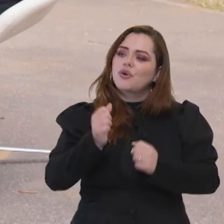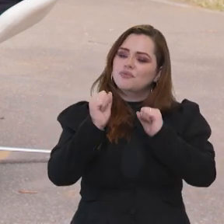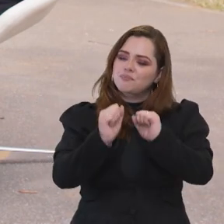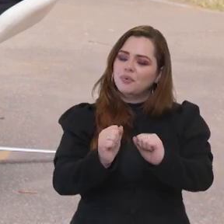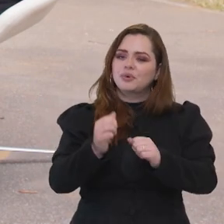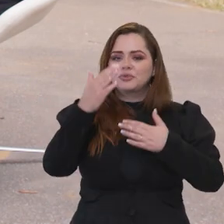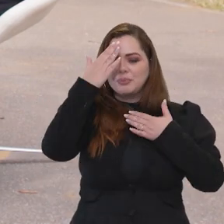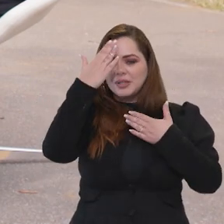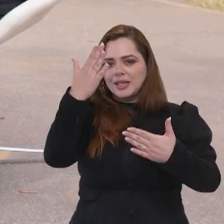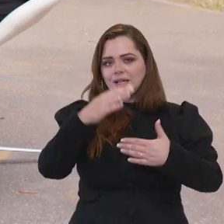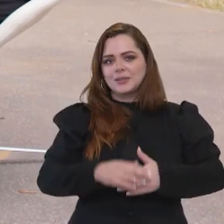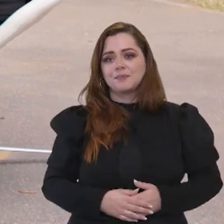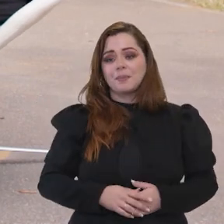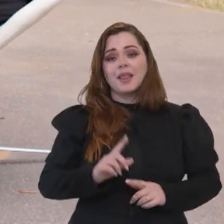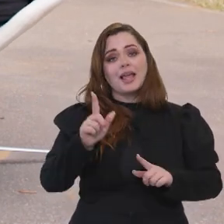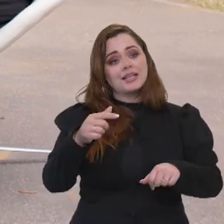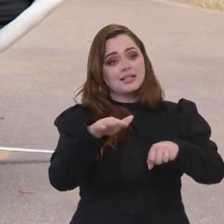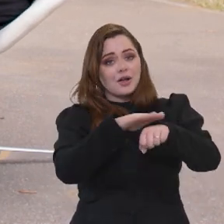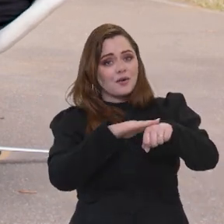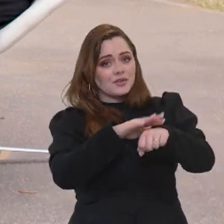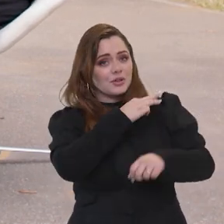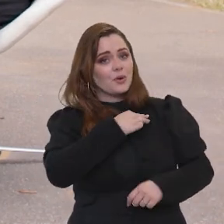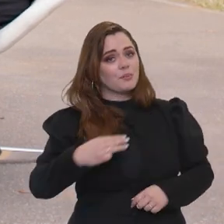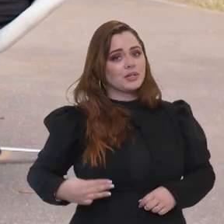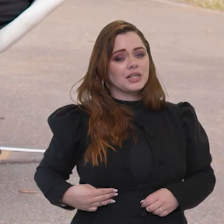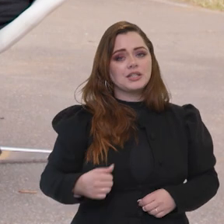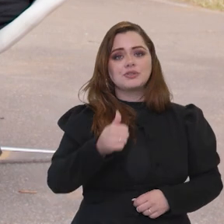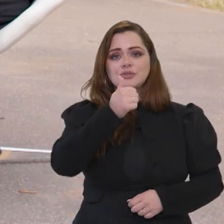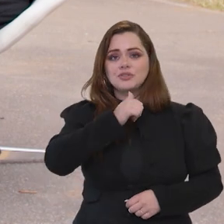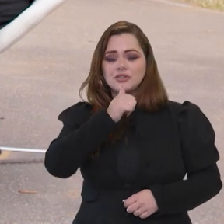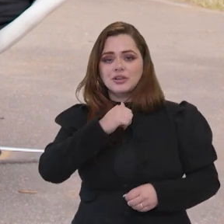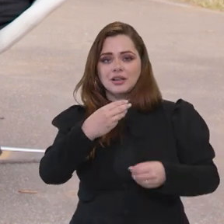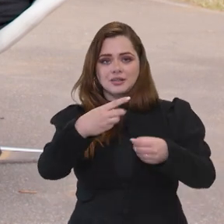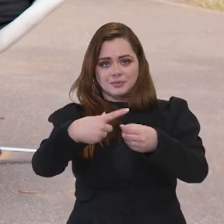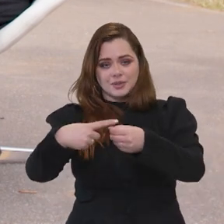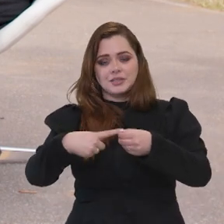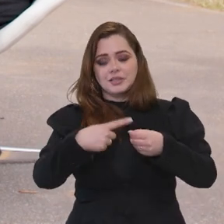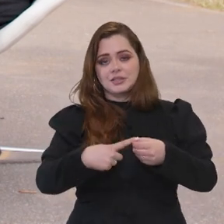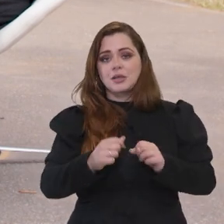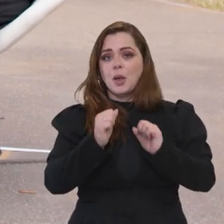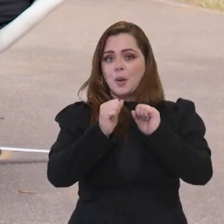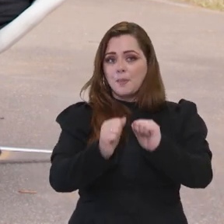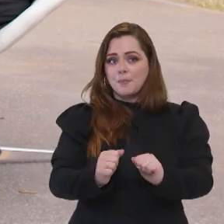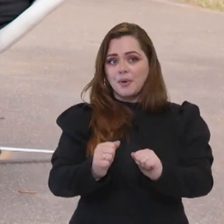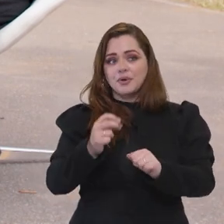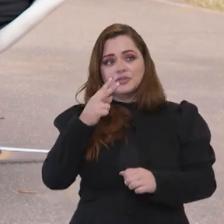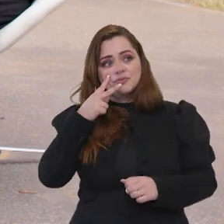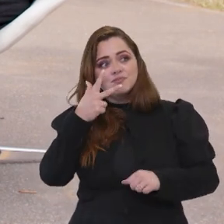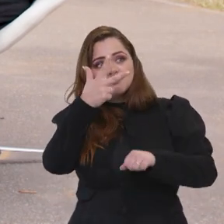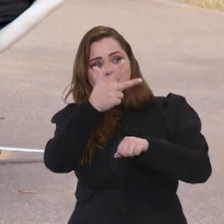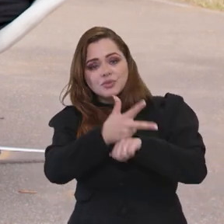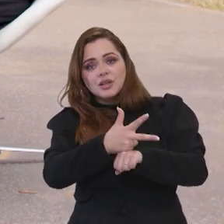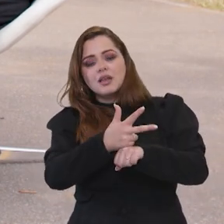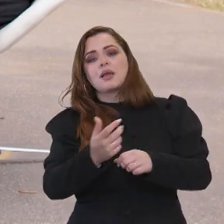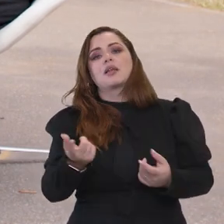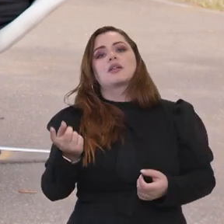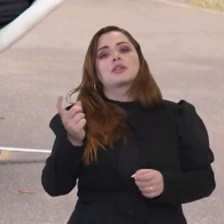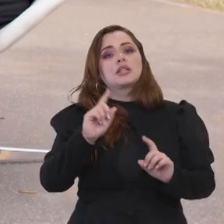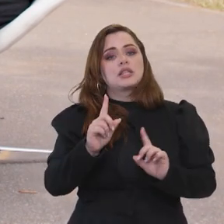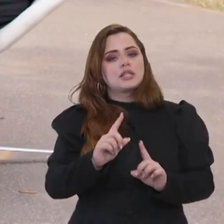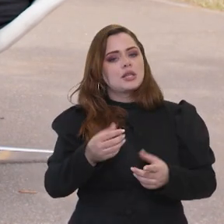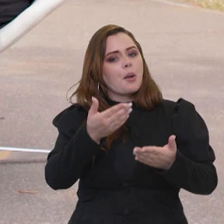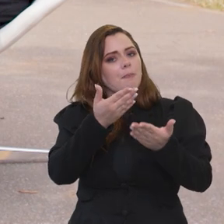novamente. Muito obrigada. Eu que agradeço. Essa foi a minha conversa com o ministro da cidade, Jader Filho. Se você quiser rever essa ou outras